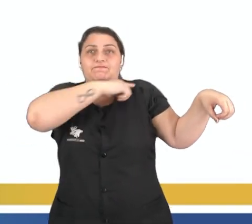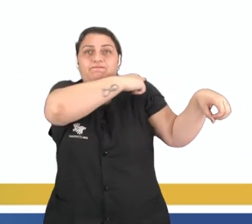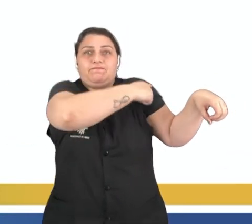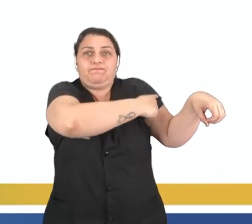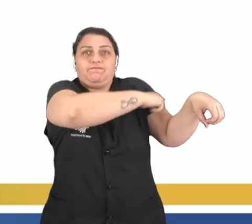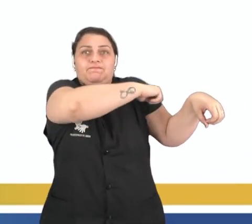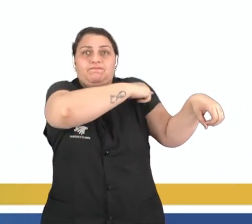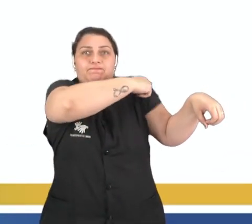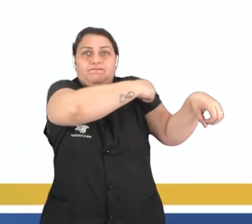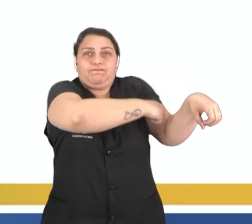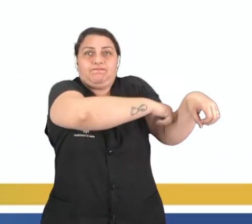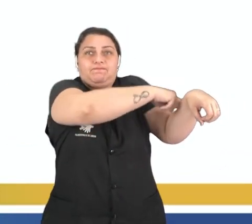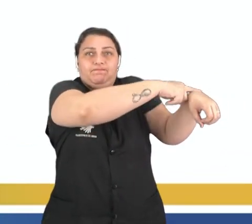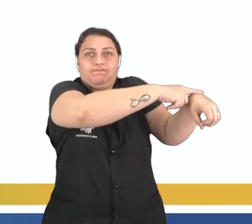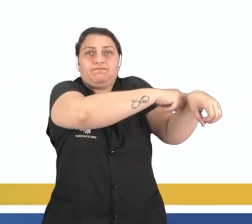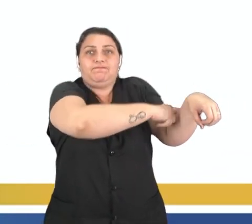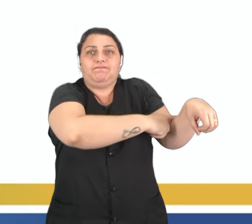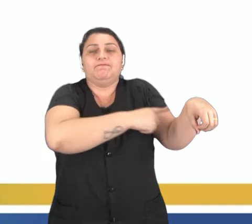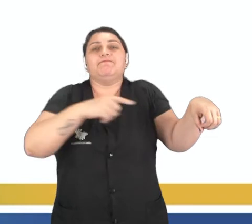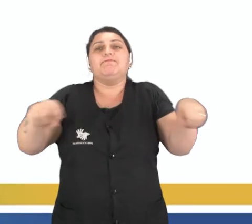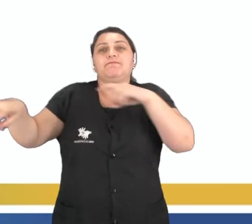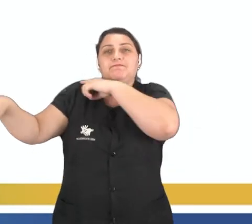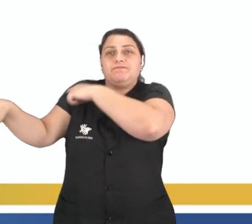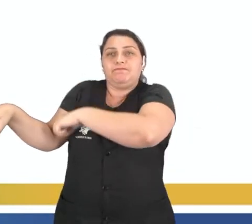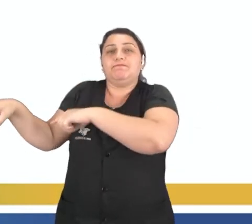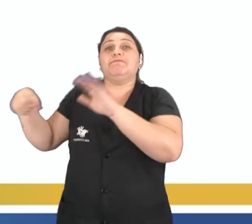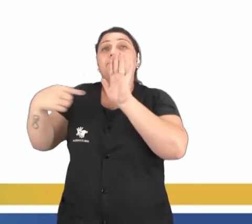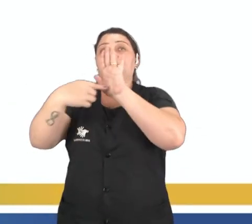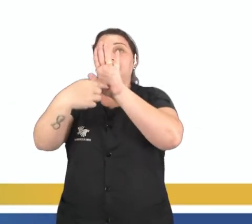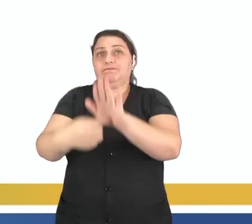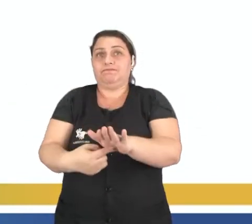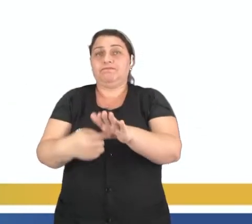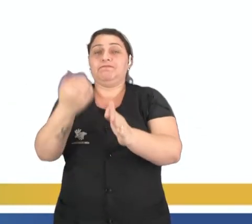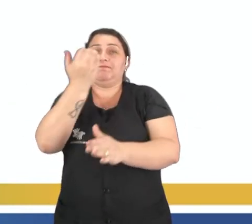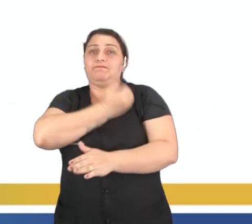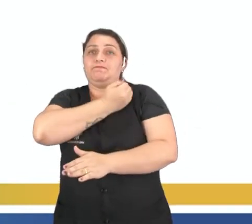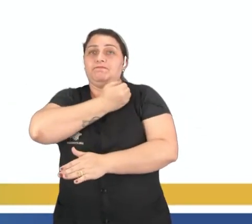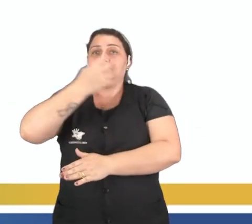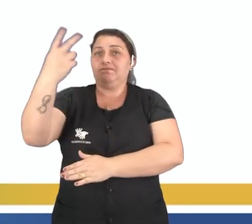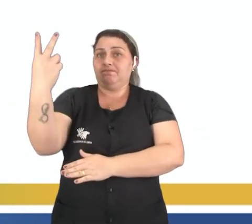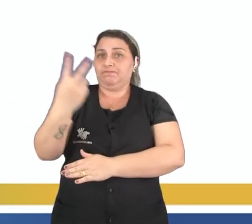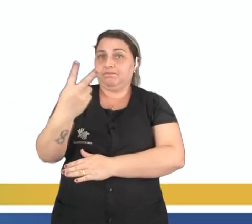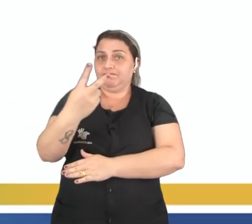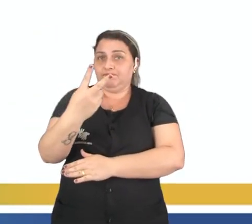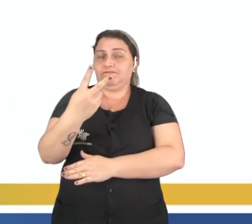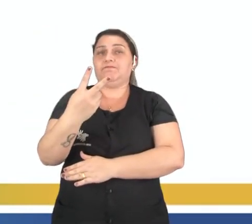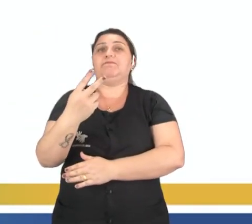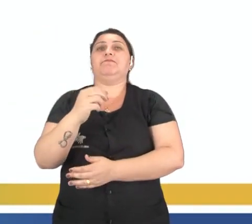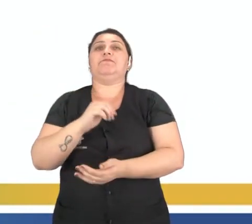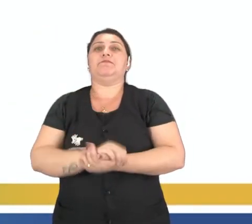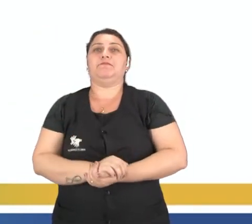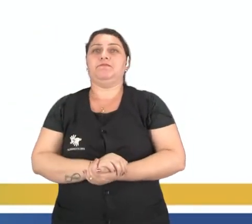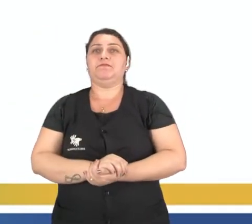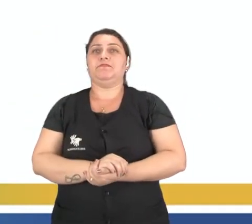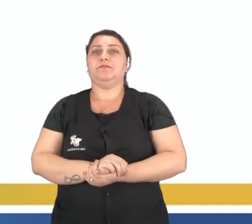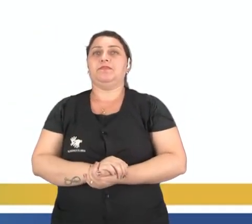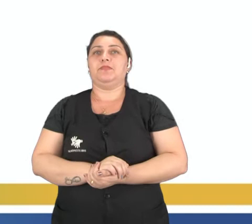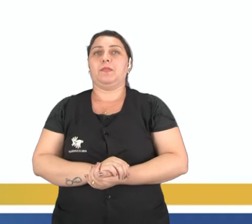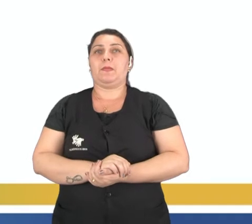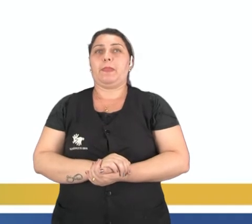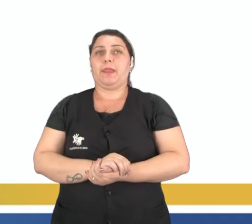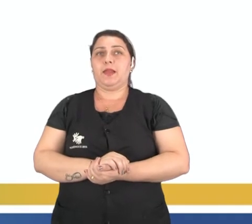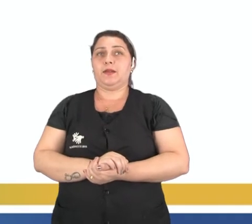tubas uterinas que estão indicadas ali na imagem pelo número 2, tá? Então a resposta é tubas